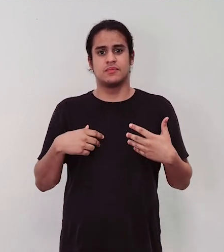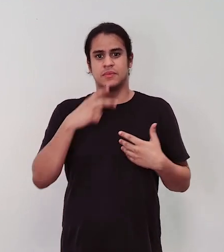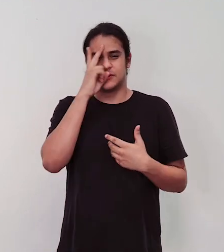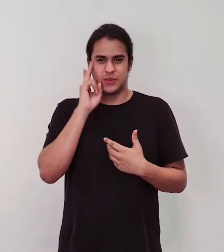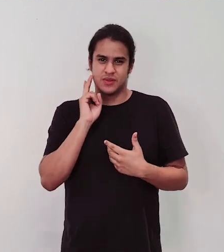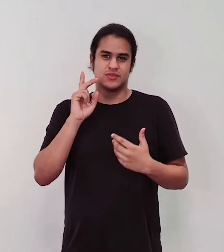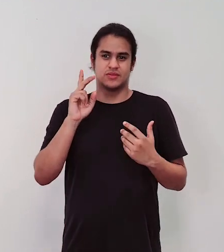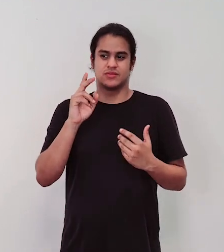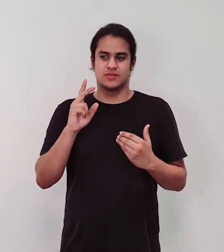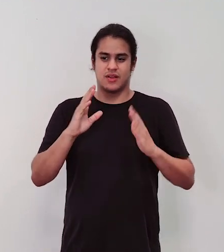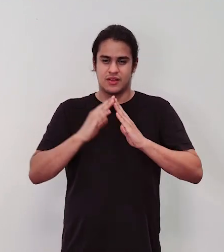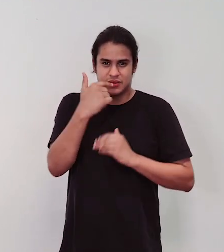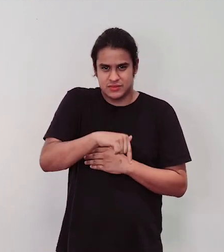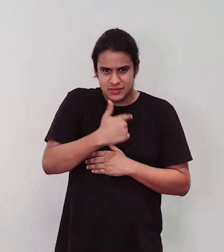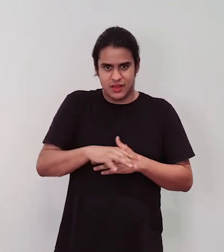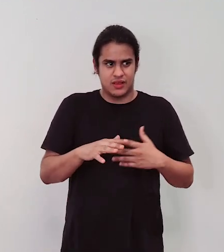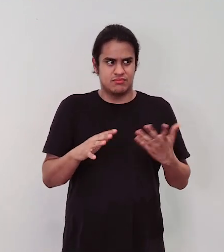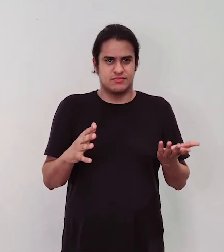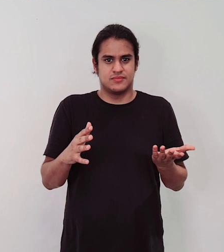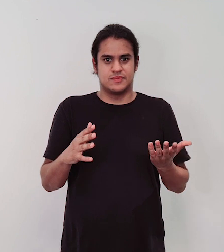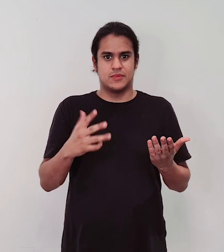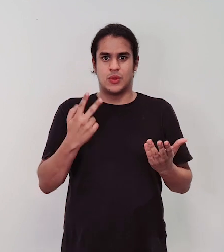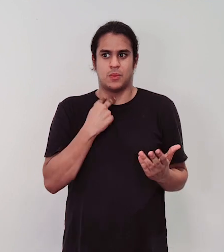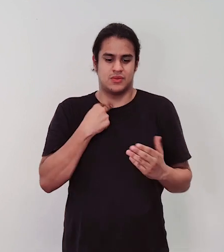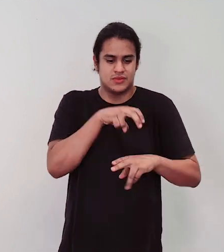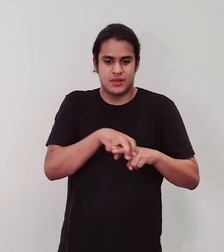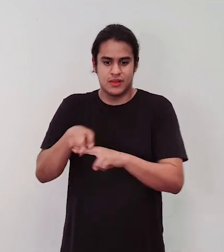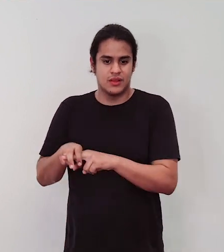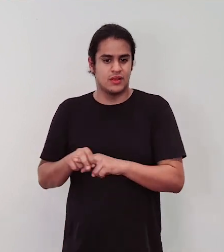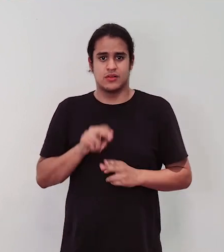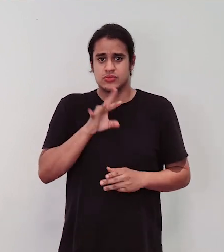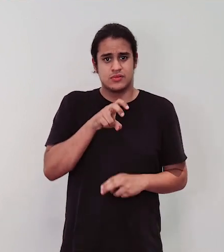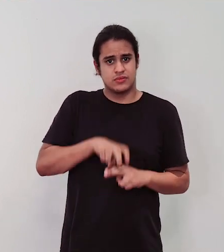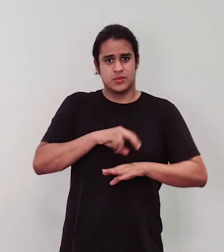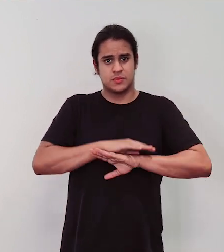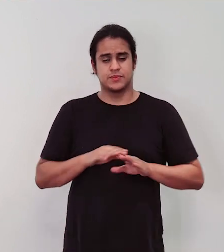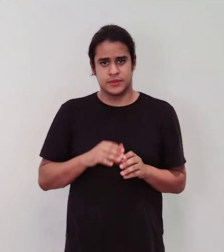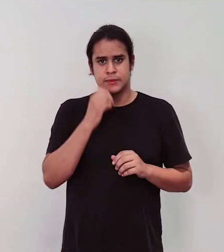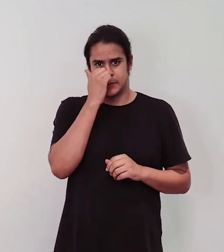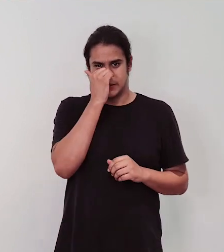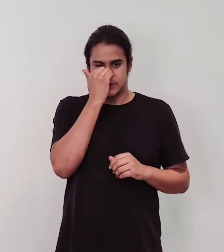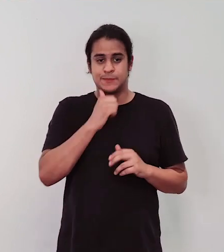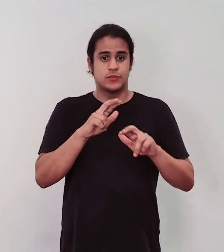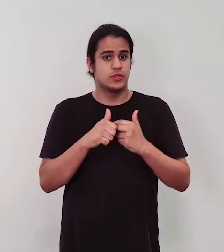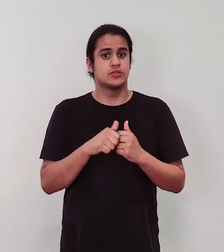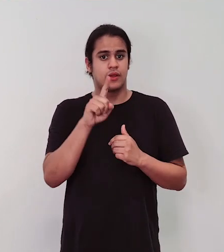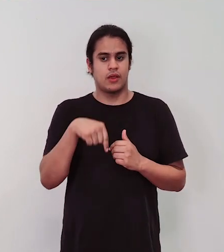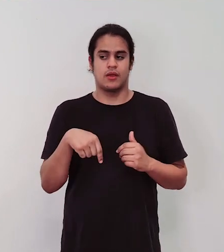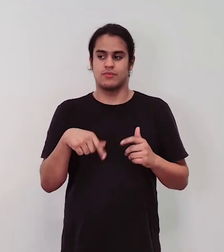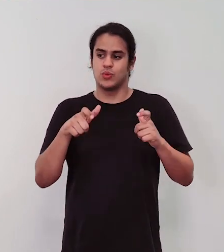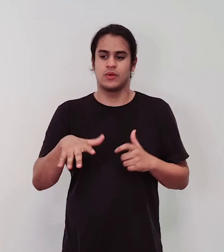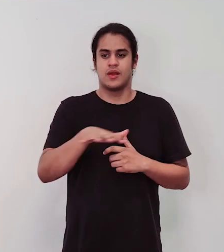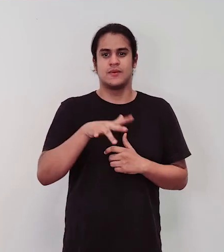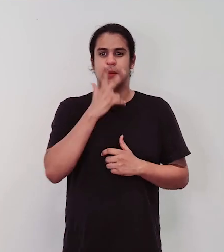rua, anti pessoas que possam usar ele de outra forma, que não seja sentar. Então são lugares que não propiciam convívio,